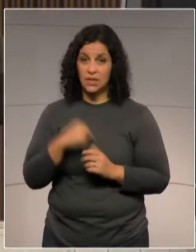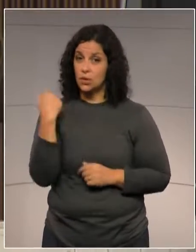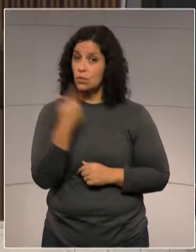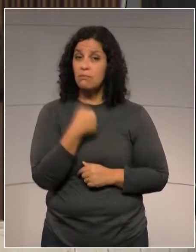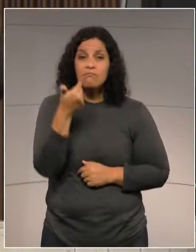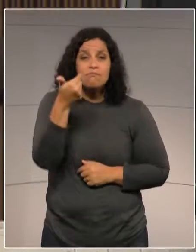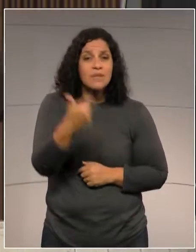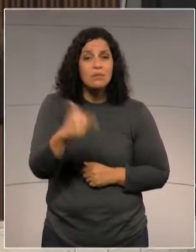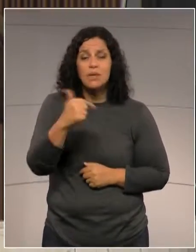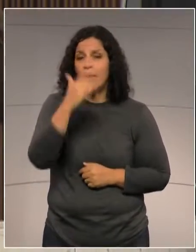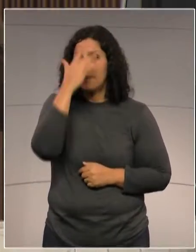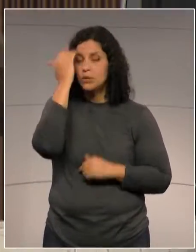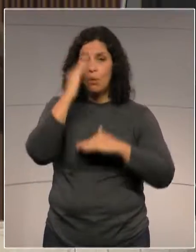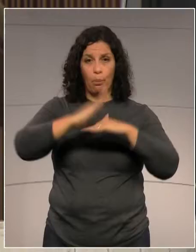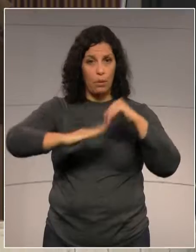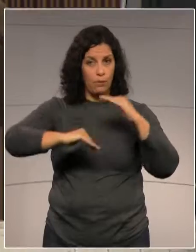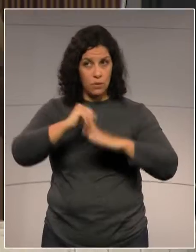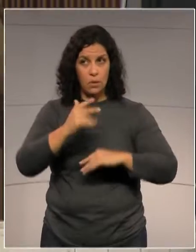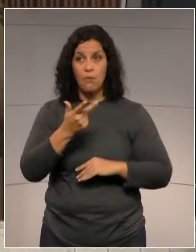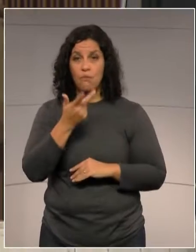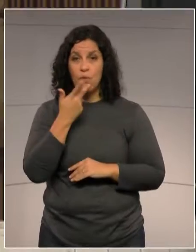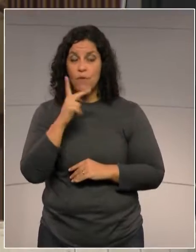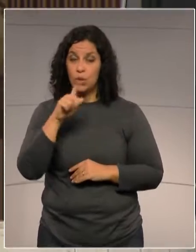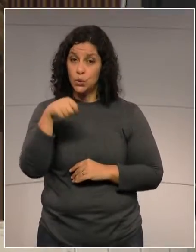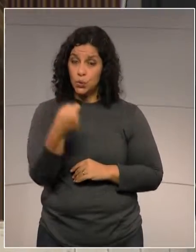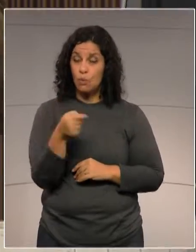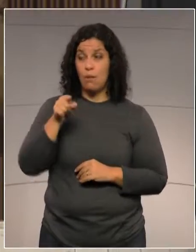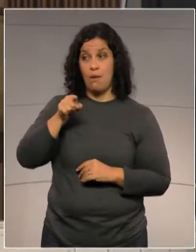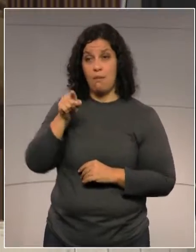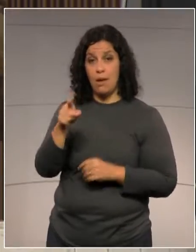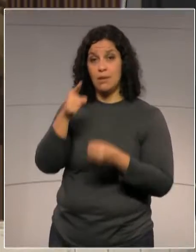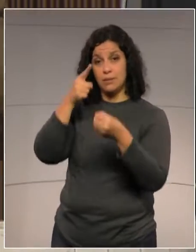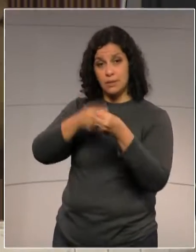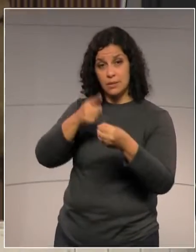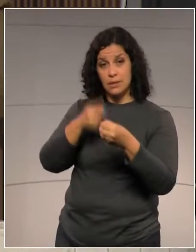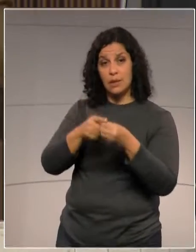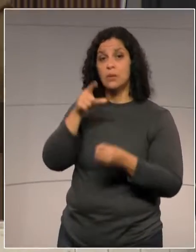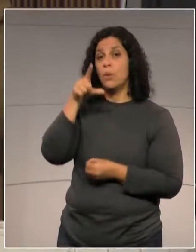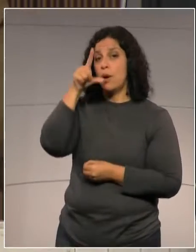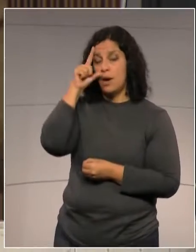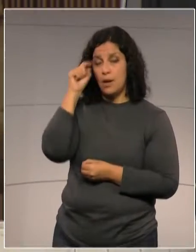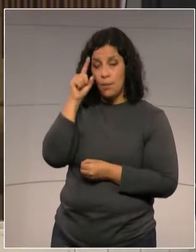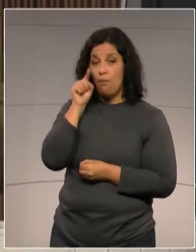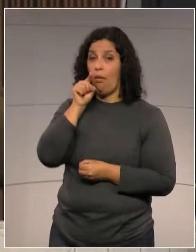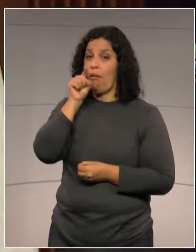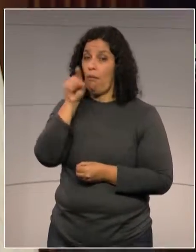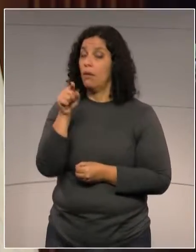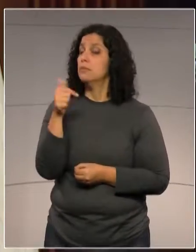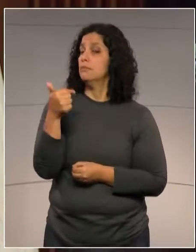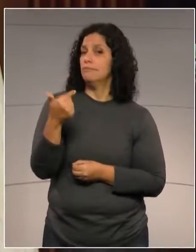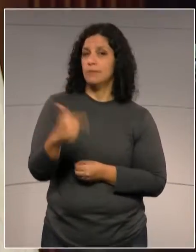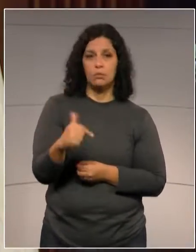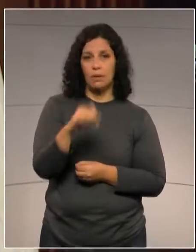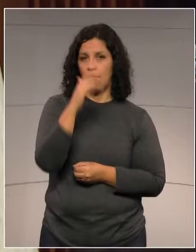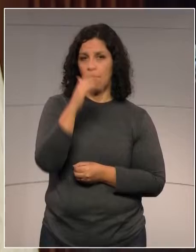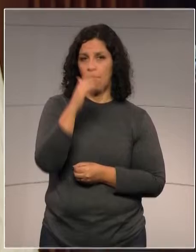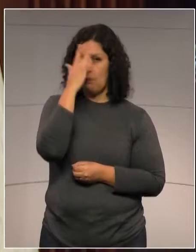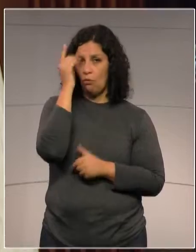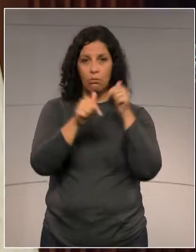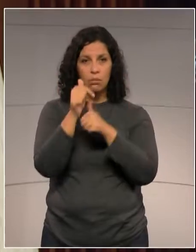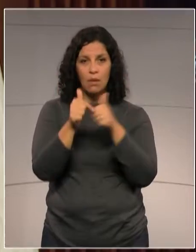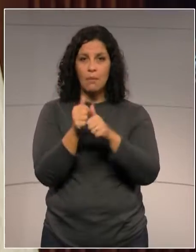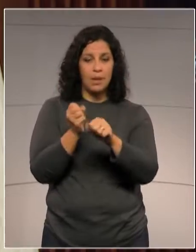não temos, pelo menos eu falo pelo escritório lá da regional de Guarapuava, nós não temos um